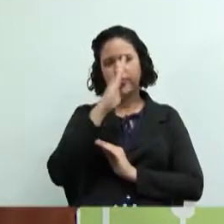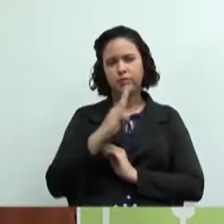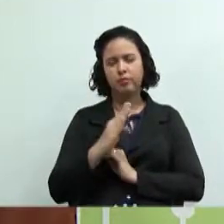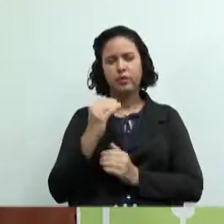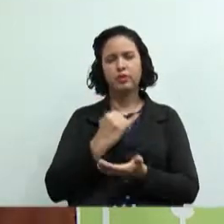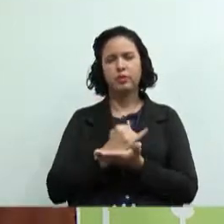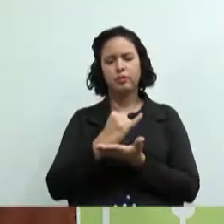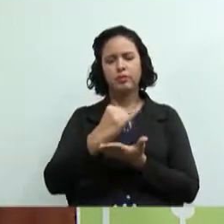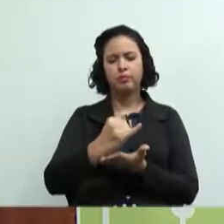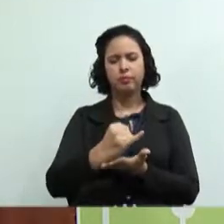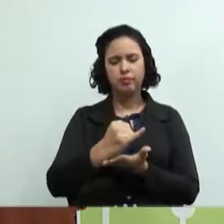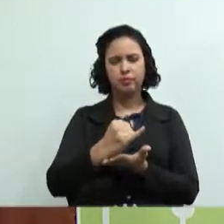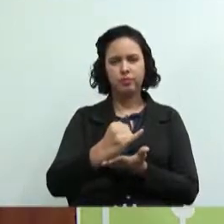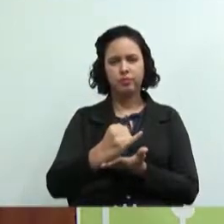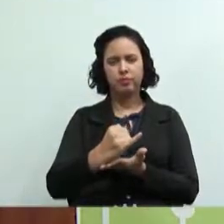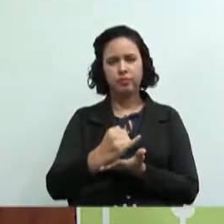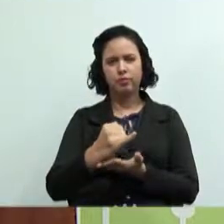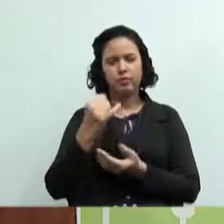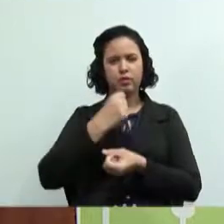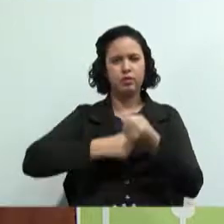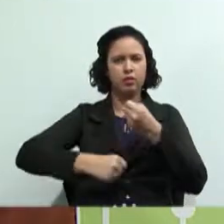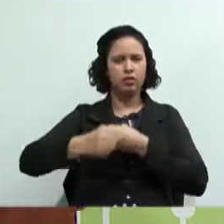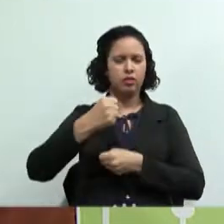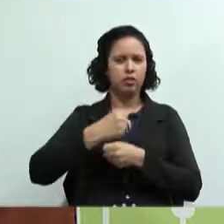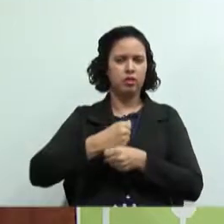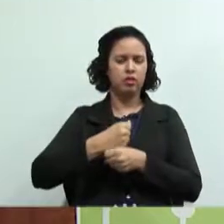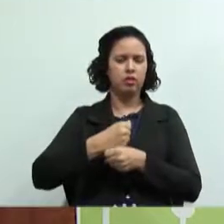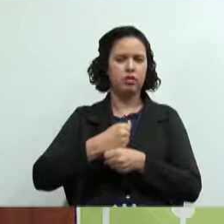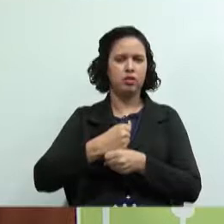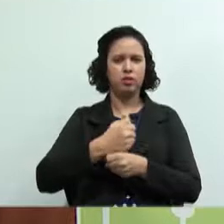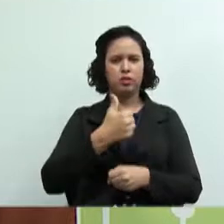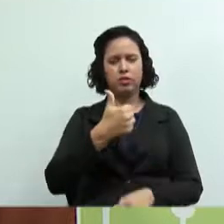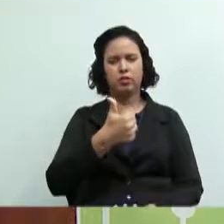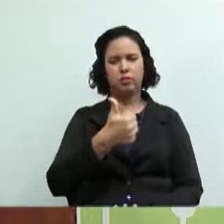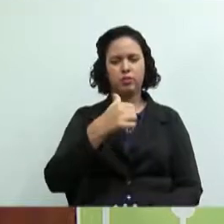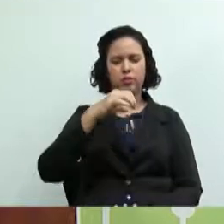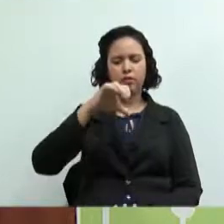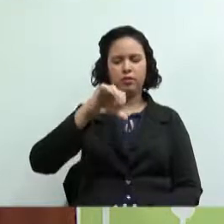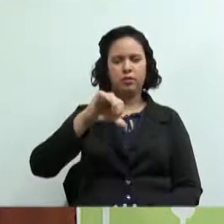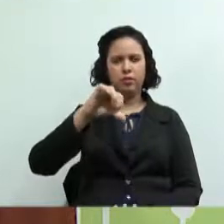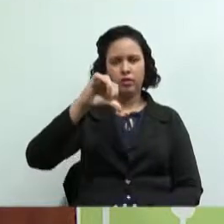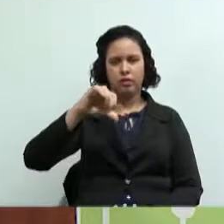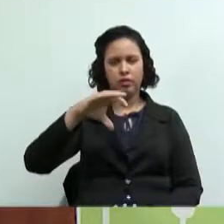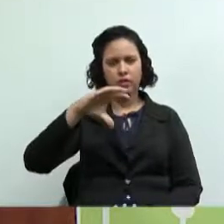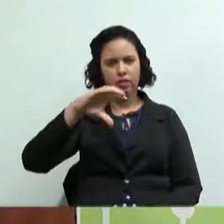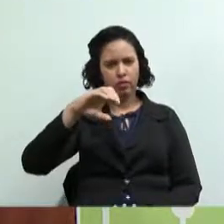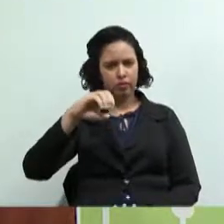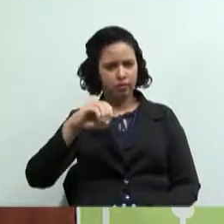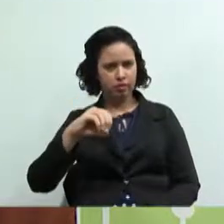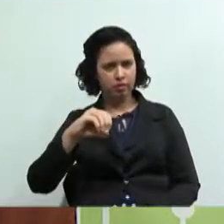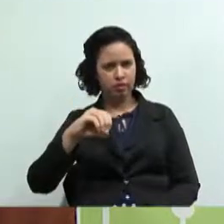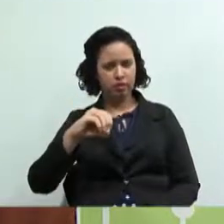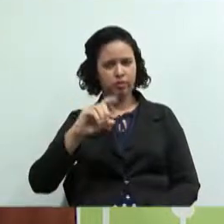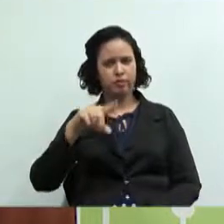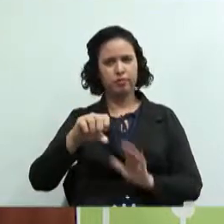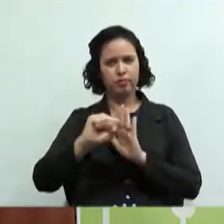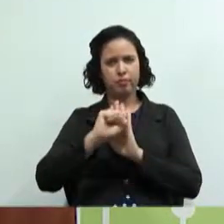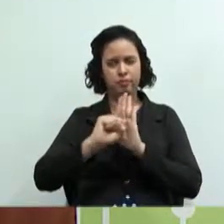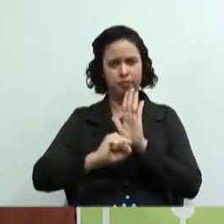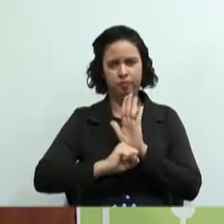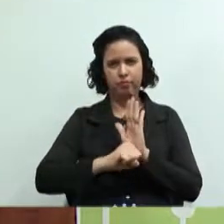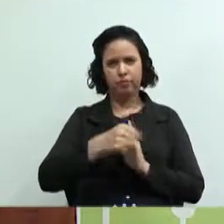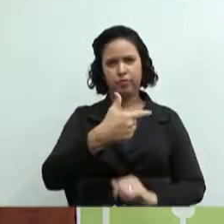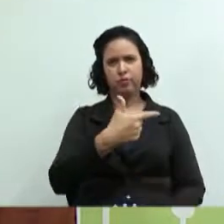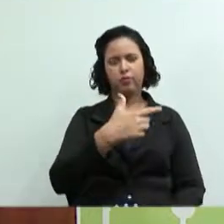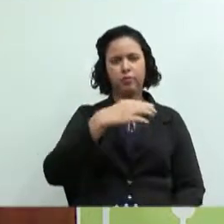iniciou na década de 90 no final do século 20 início do século 21 com a